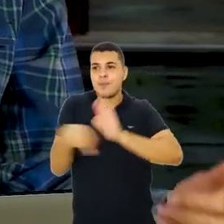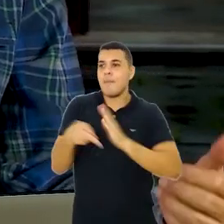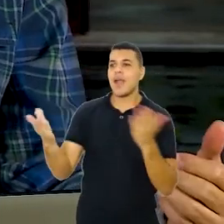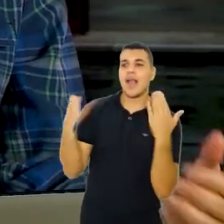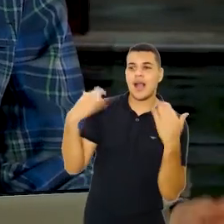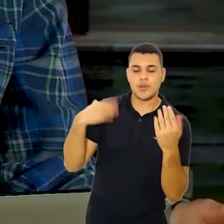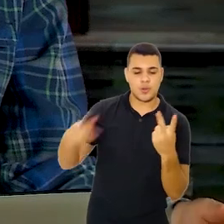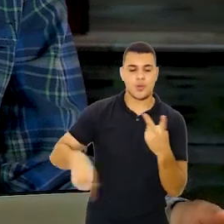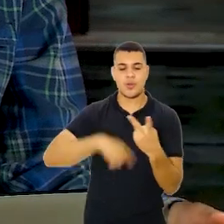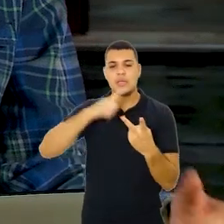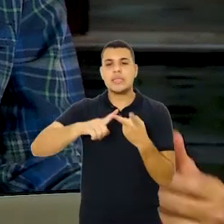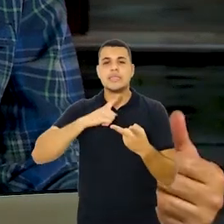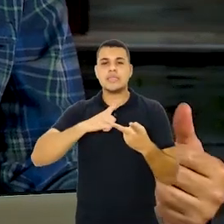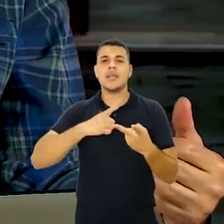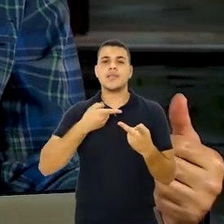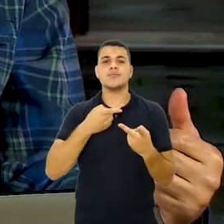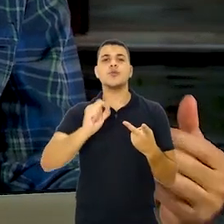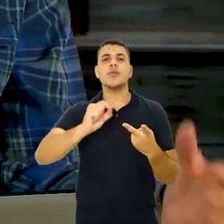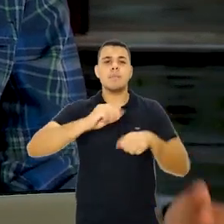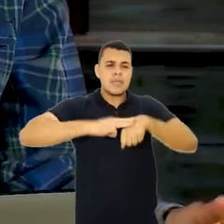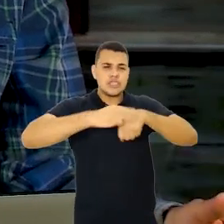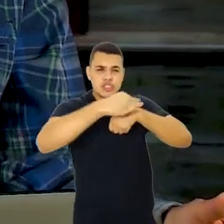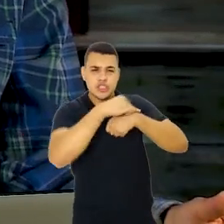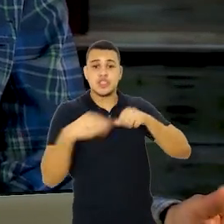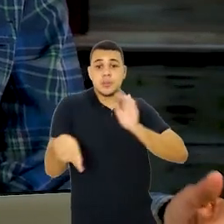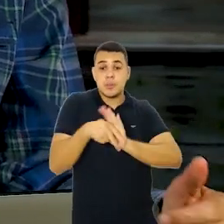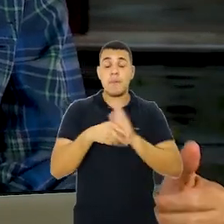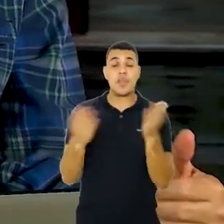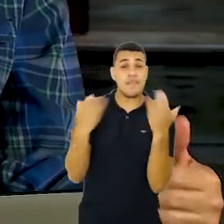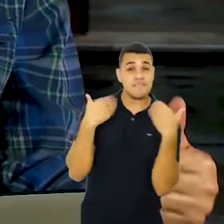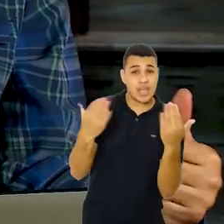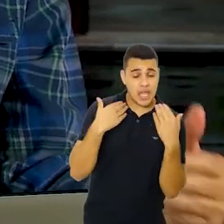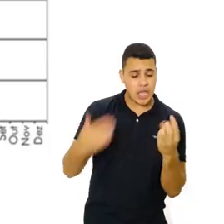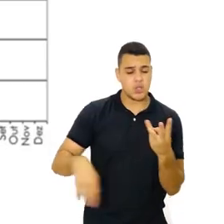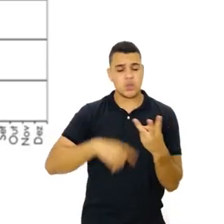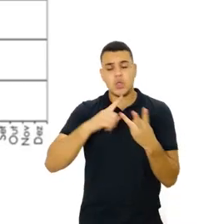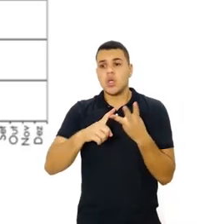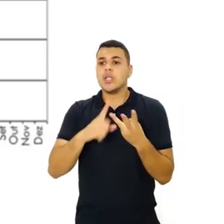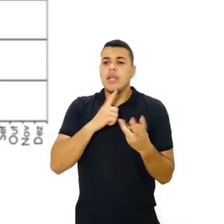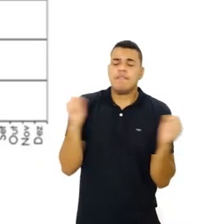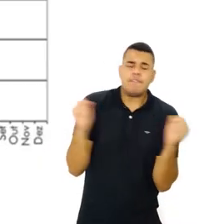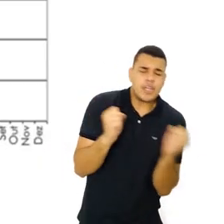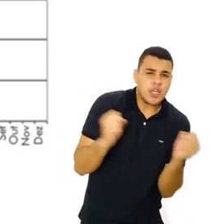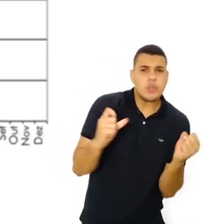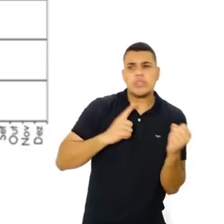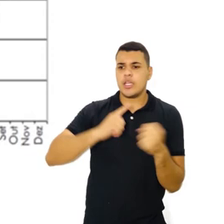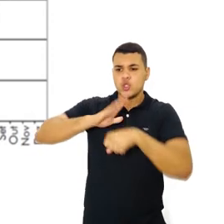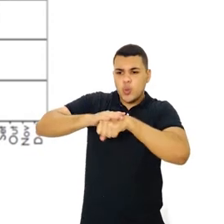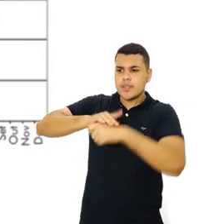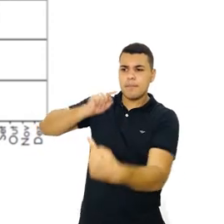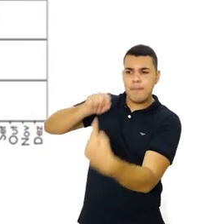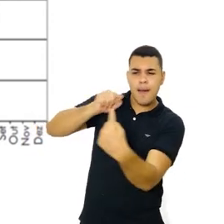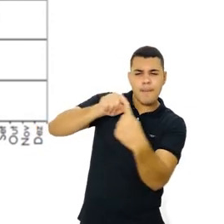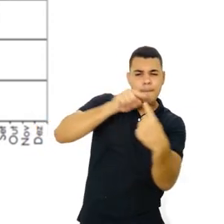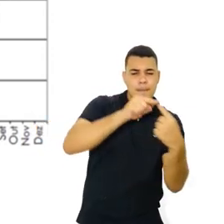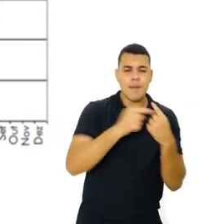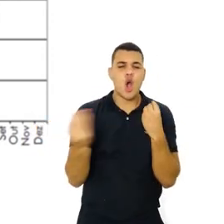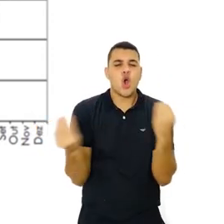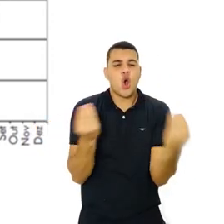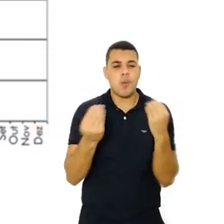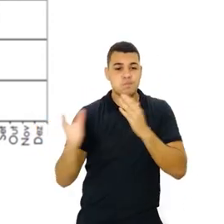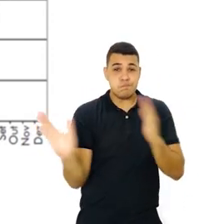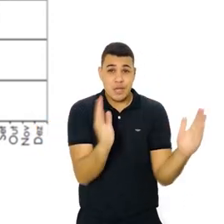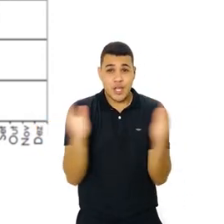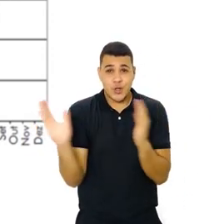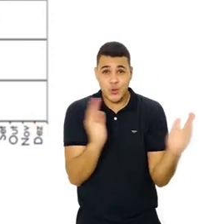ano. Então, nós temos dengue no verão, meningite no inverno e aí também mostrando uma doença não infecciosa,